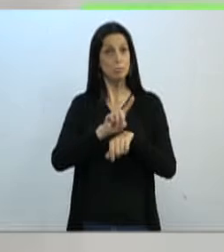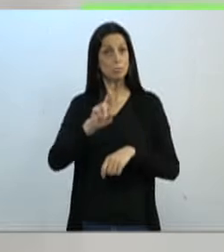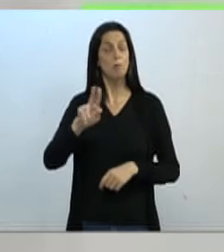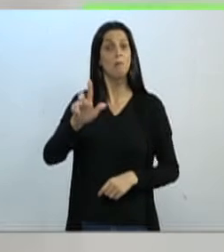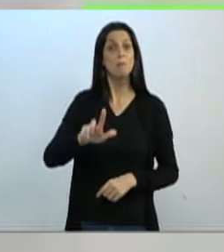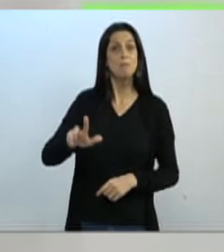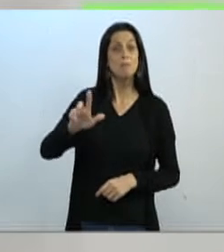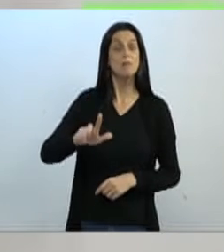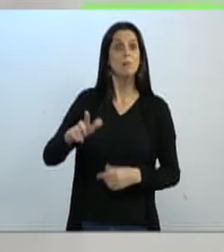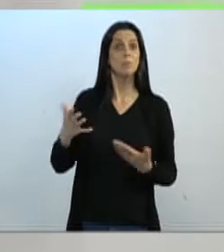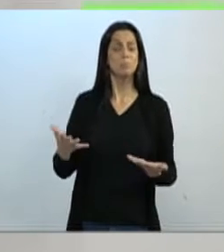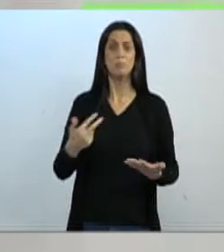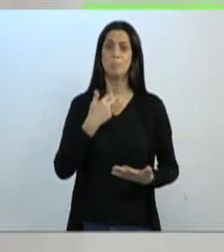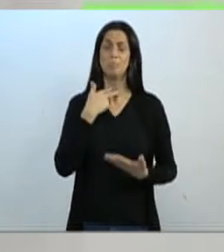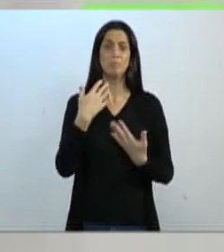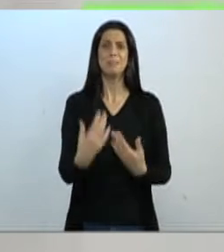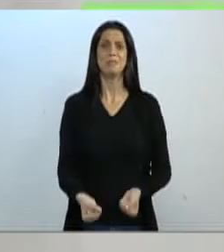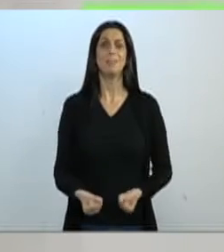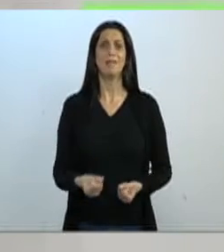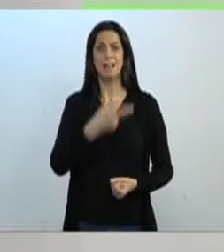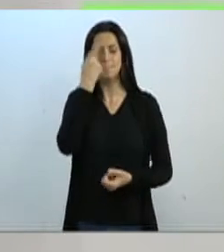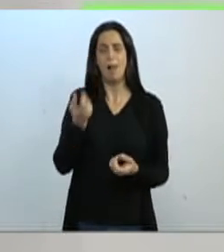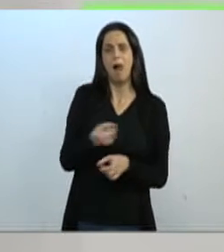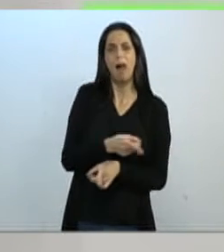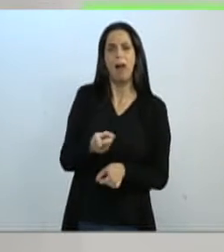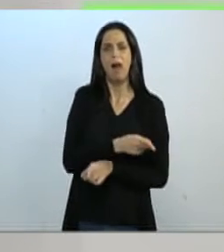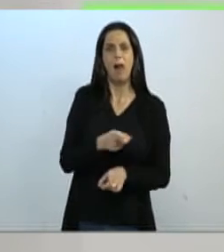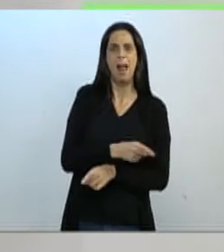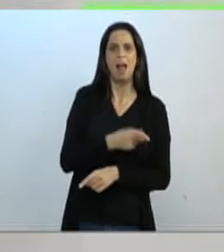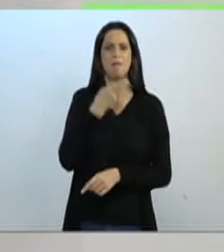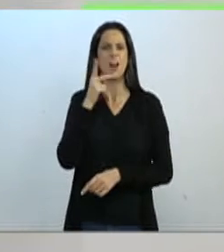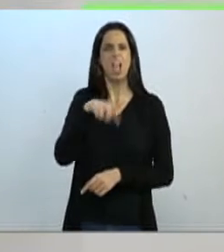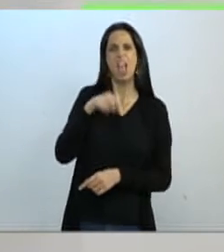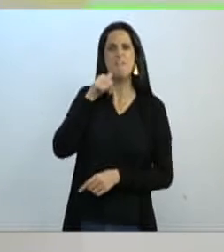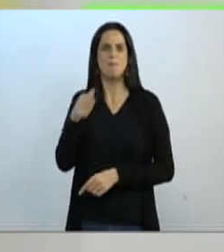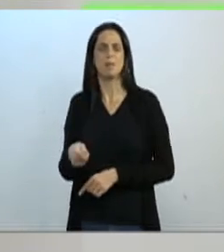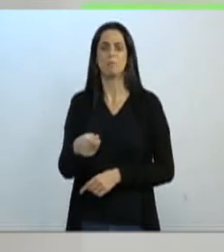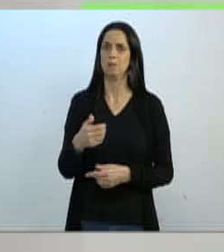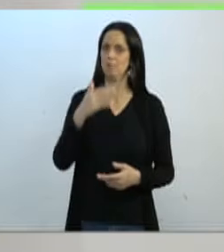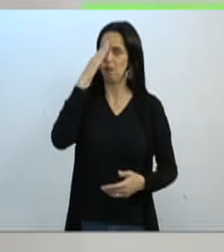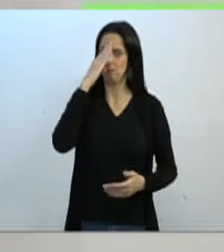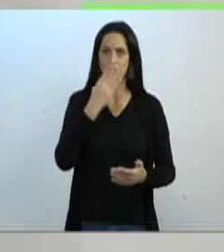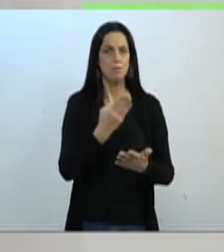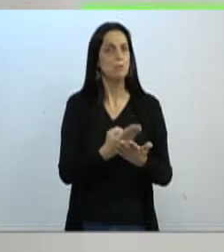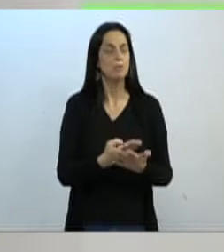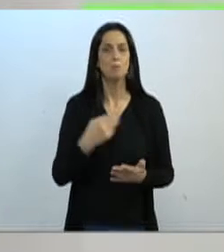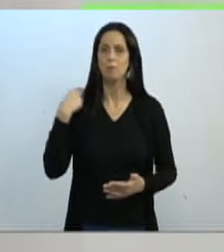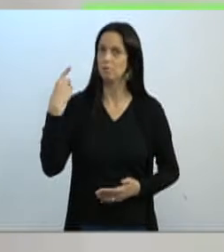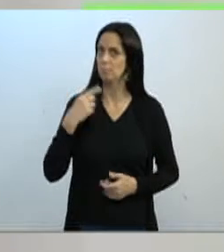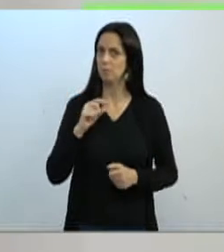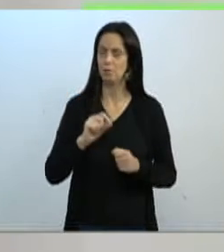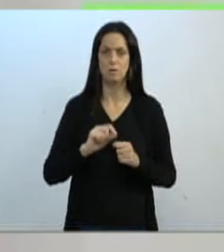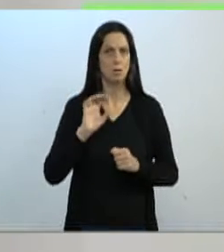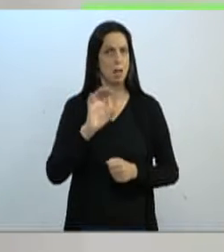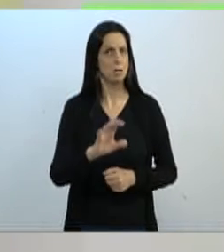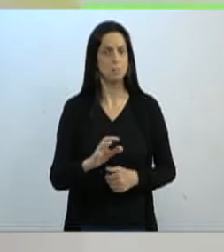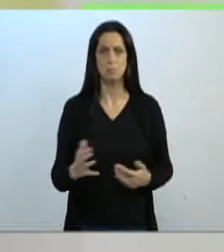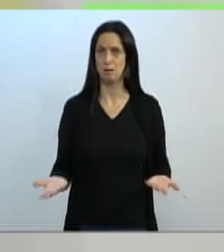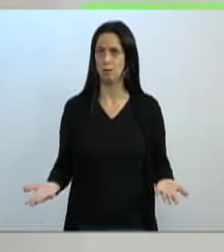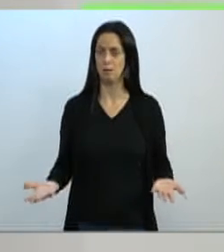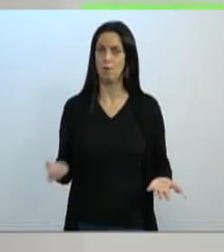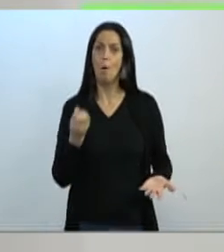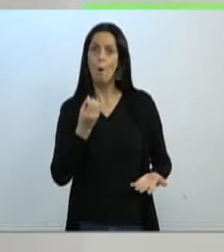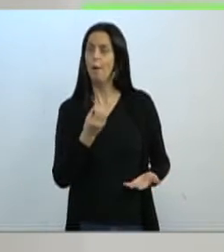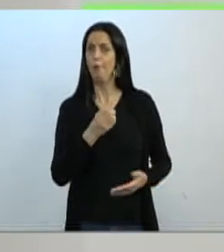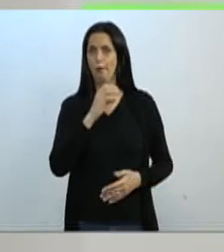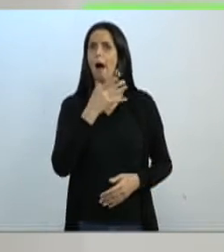possível a gente admitir isso. Eu vou fazer um apelo, eu não acredito que foram os deputados que fizeram isso, mas seus assessores,